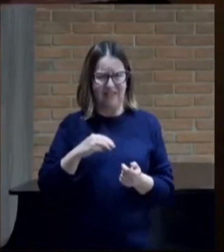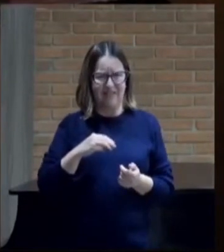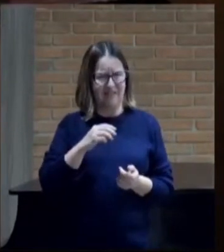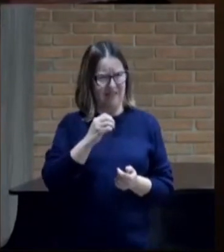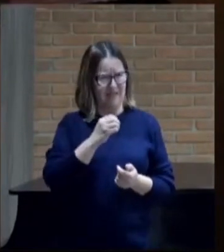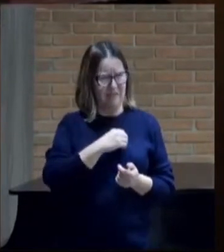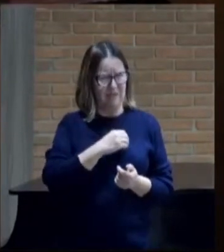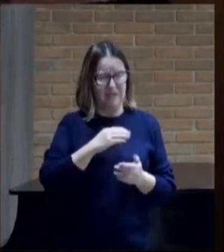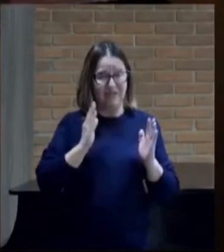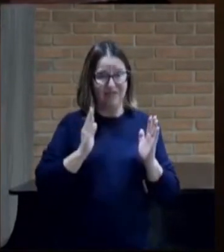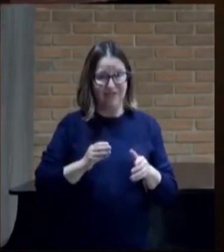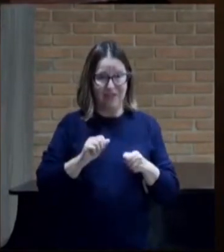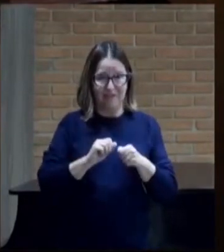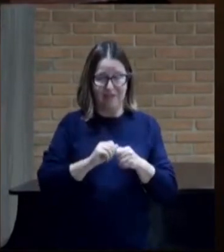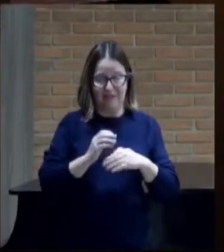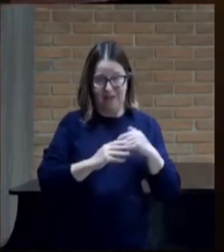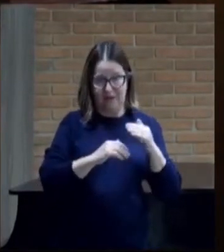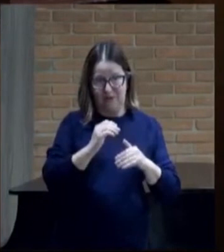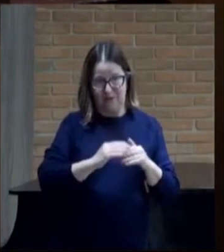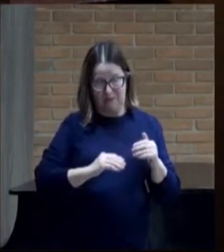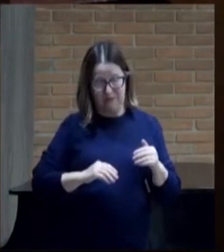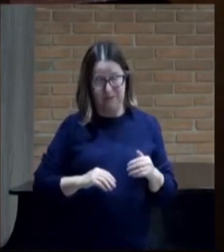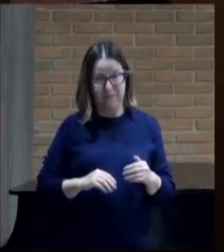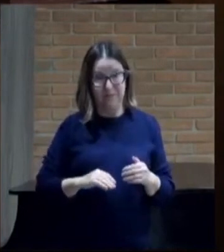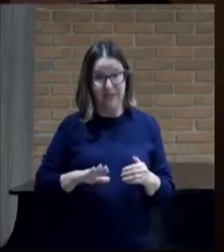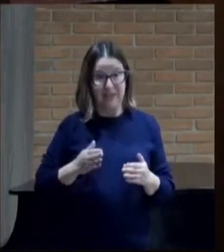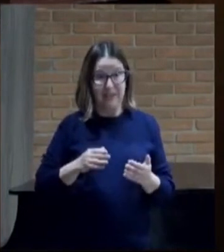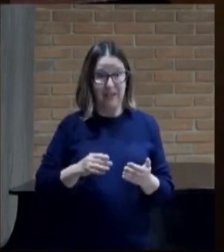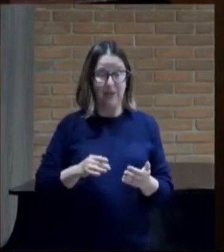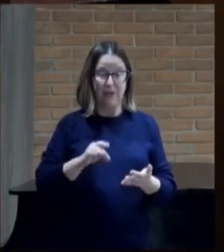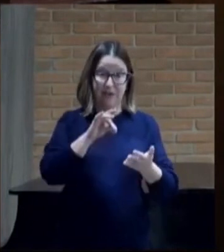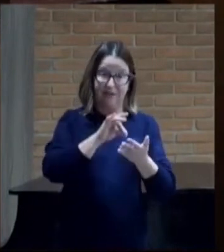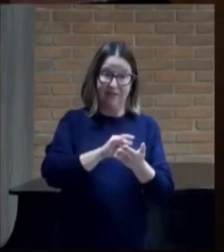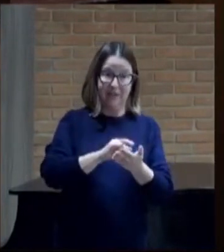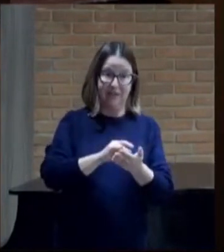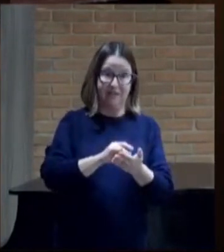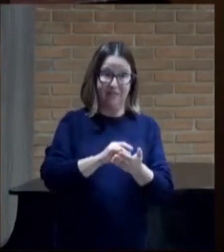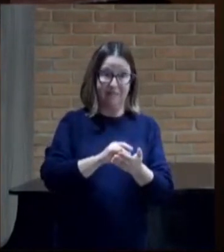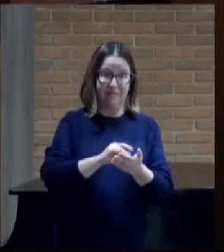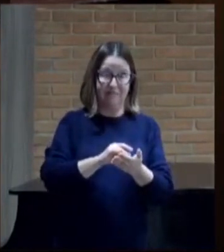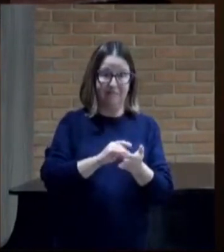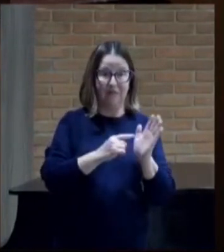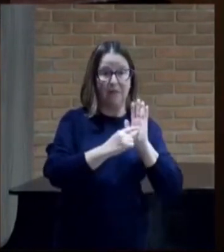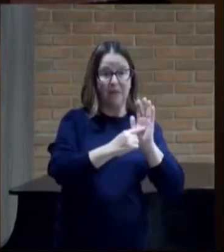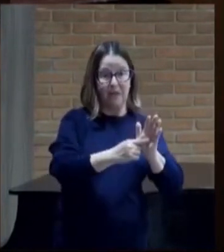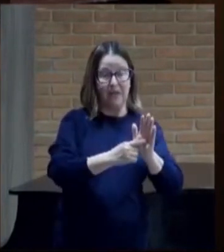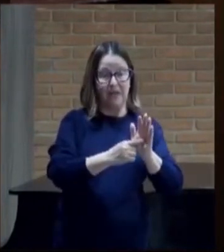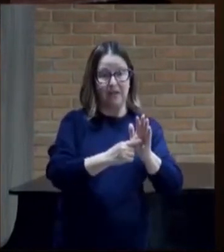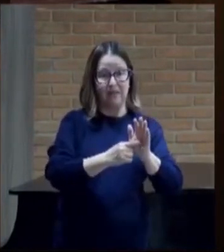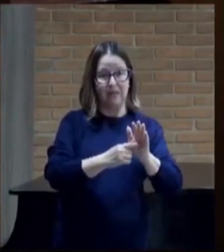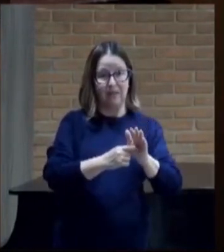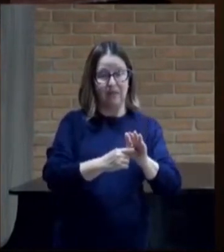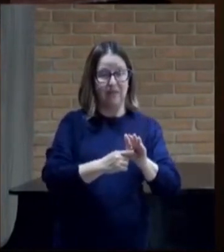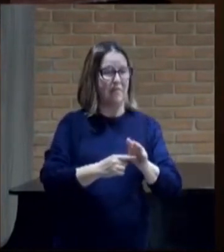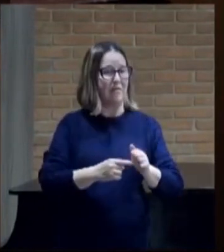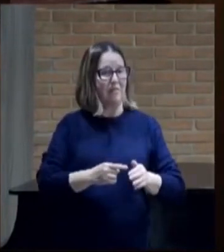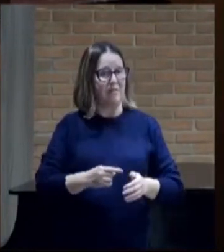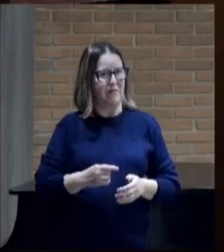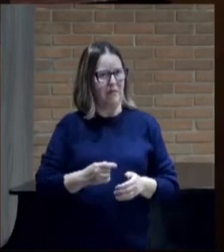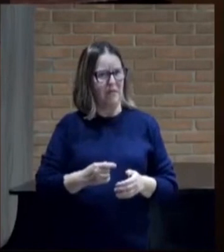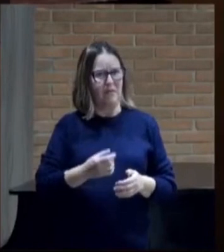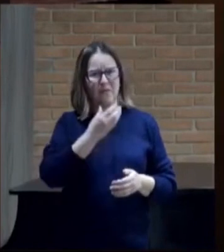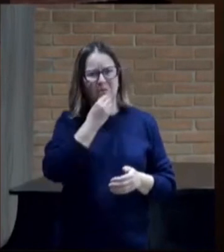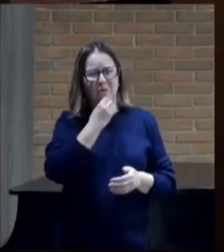então será de fato revelado o iníquo e a quem o senhor Jesus